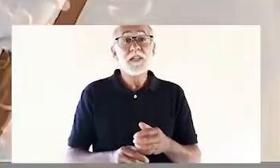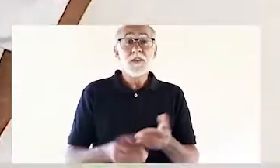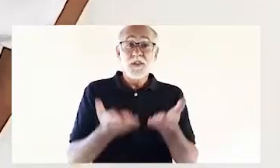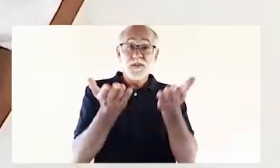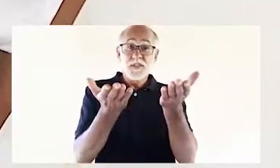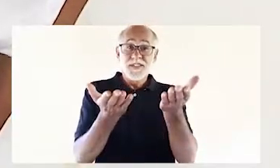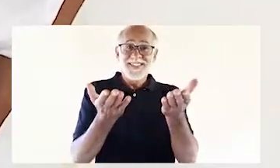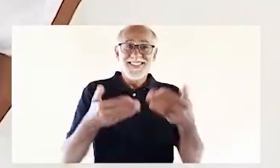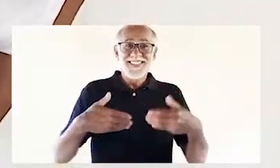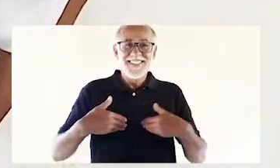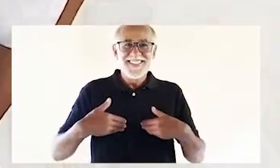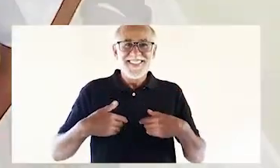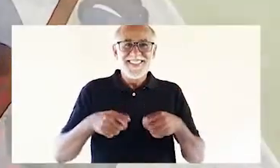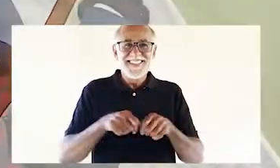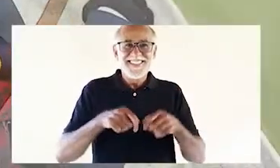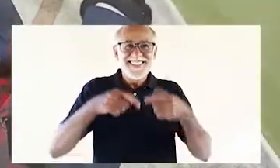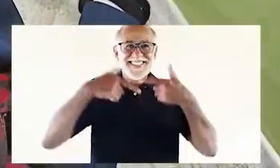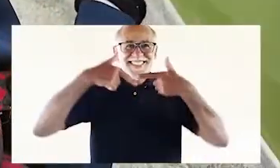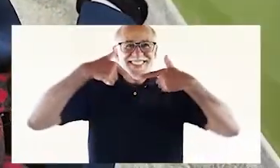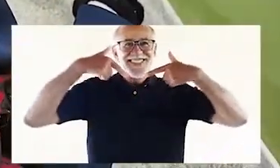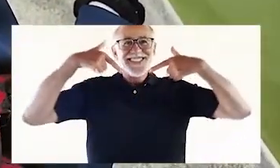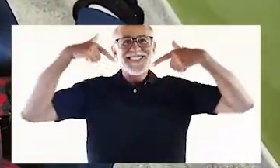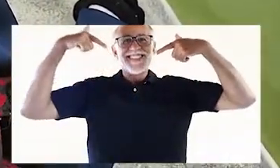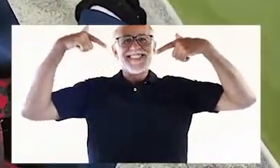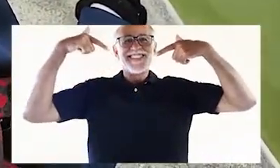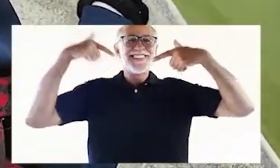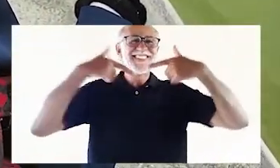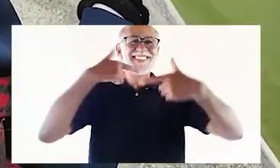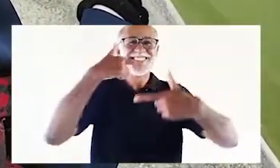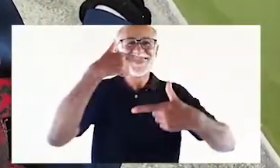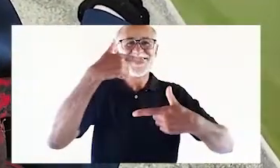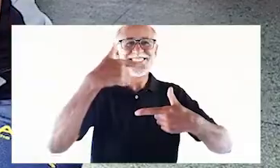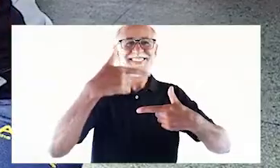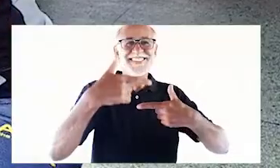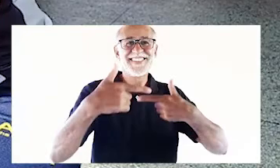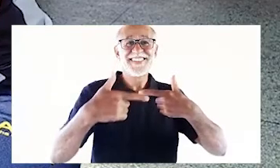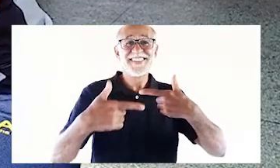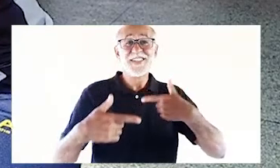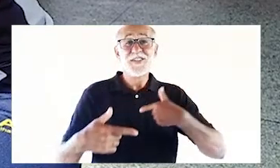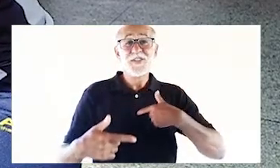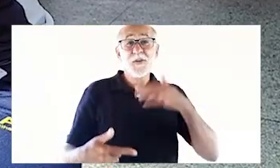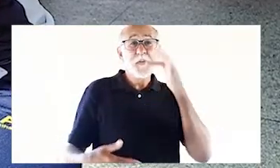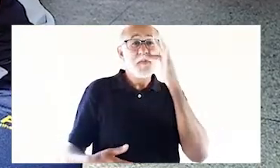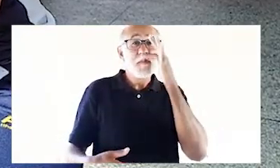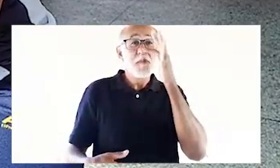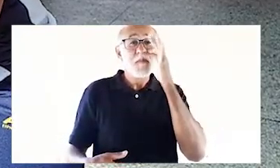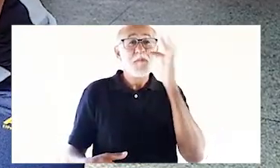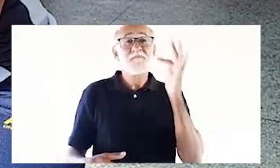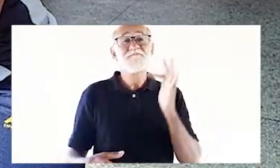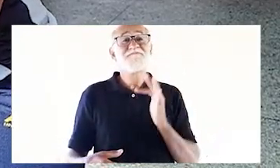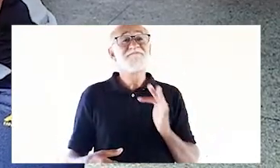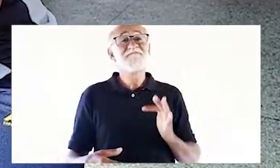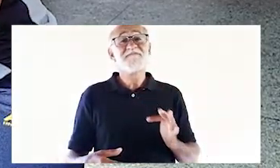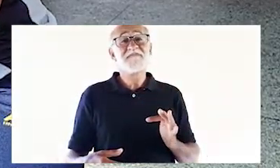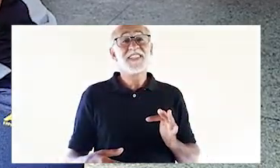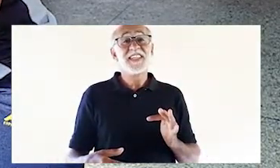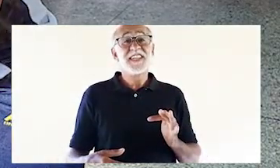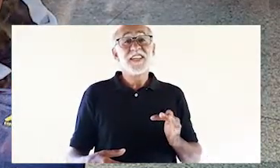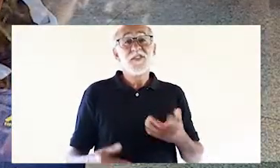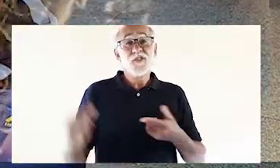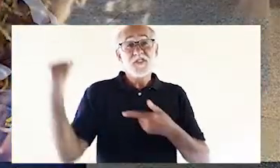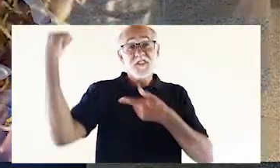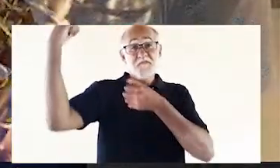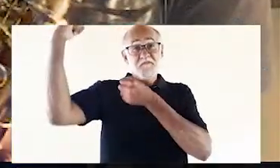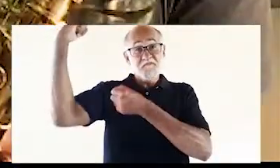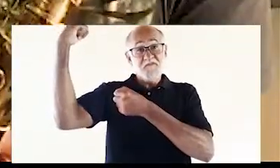Você me faz sorrir, apenas sorrindo Eu sou a flor que é frágil E você e as mãos tão